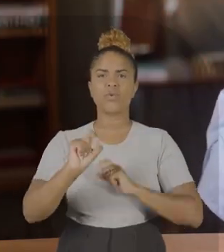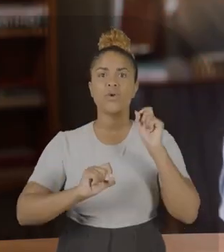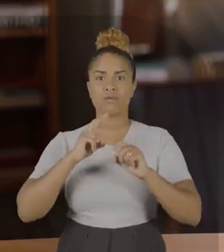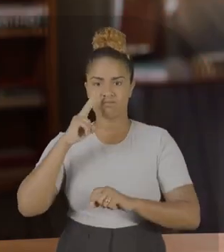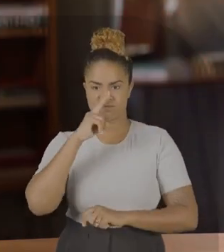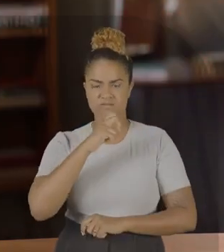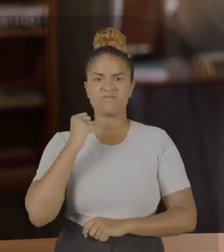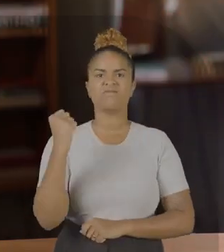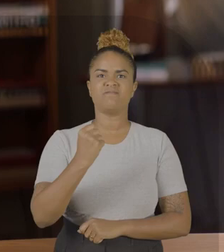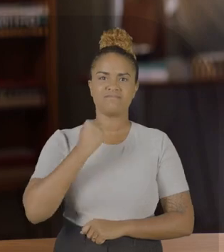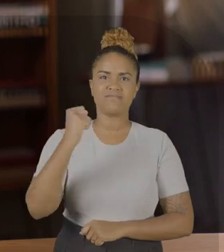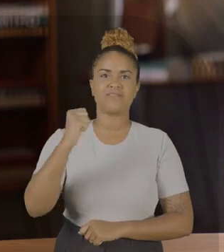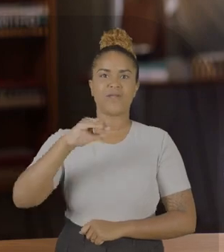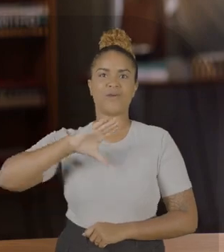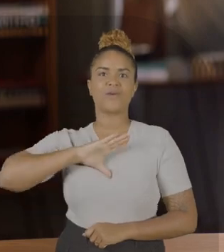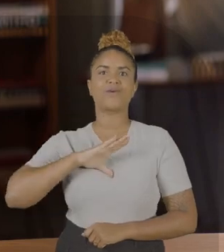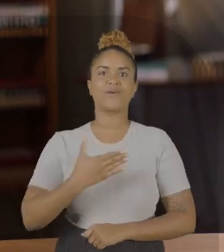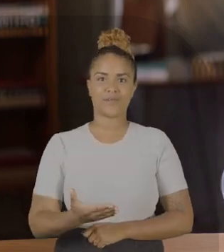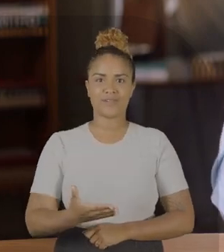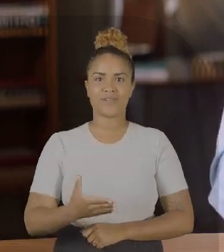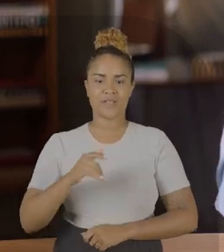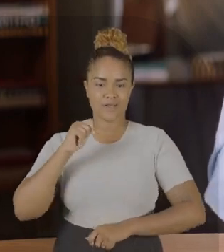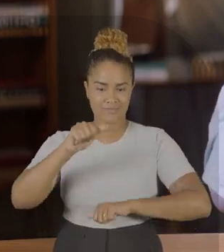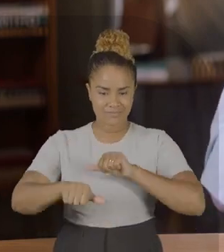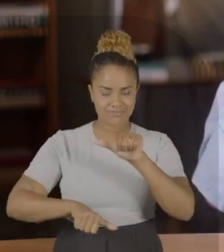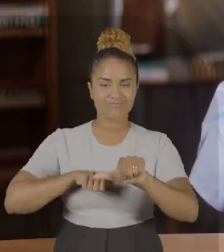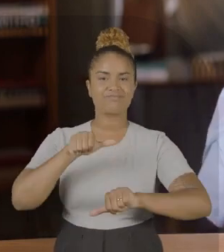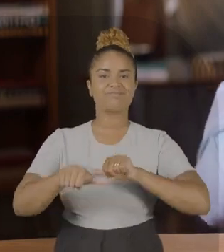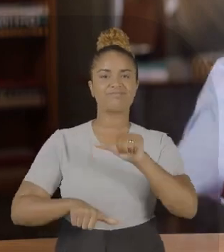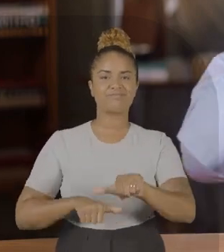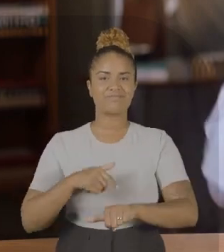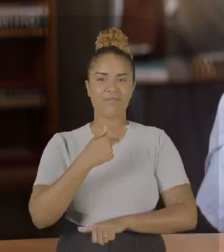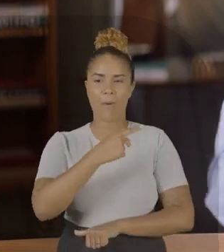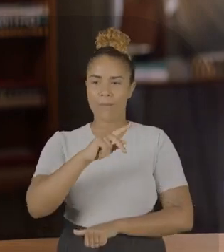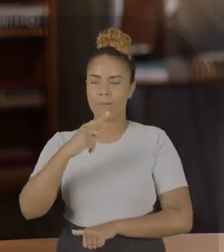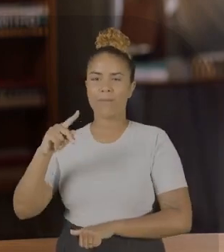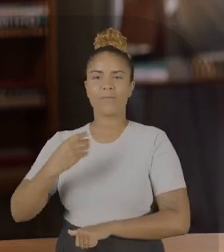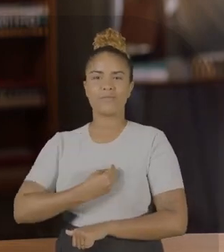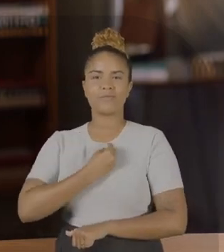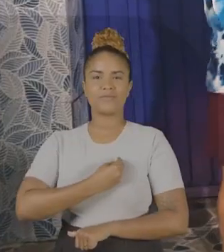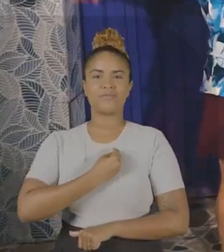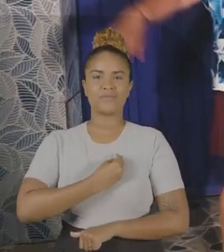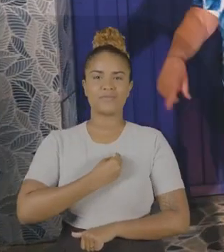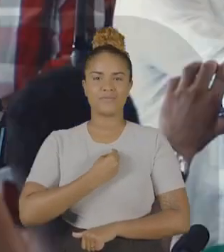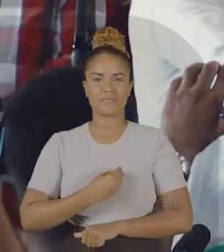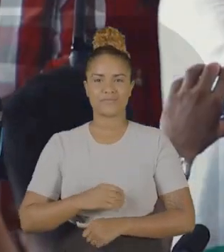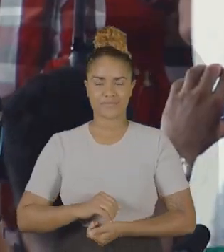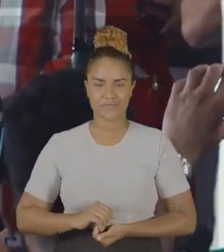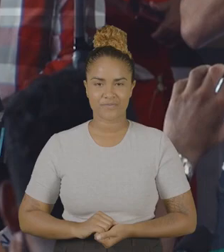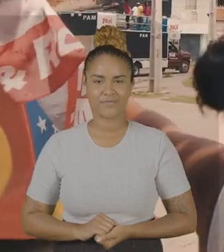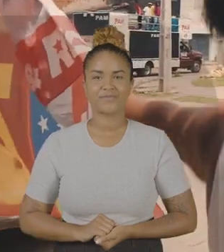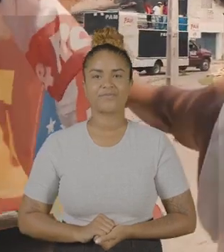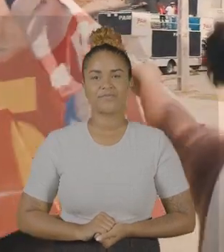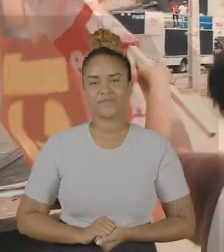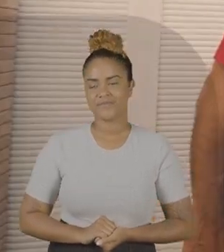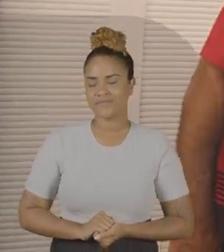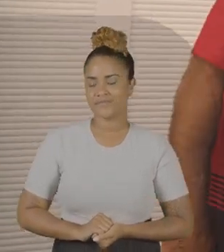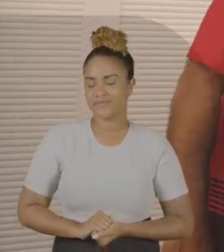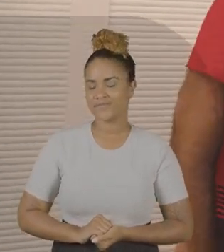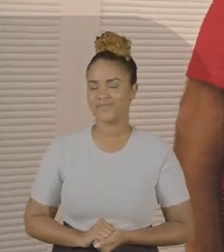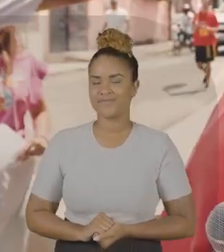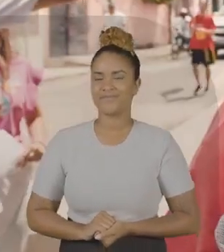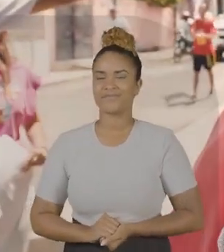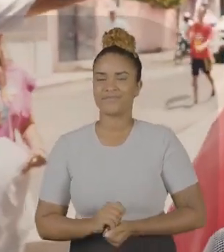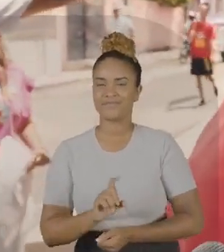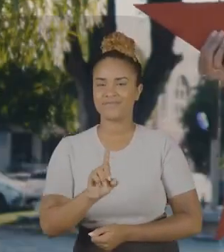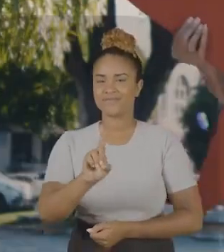força e a coragem para botar Sergipe para frente e dar uma vida melhor para todos os sergipanos. Porque Sergipe nunca esquece o que